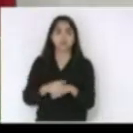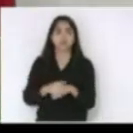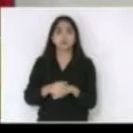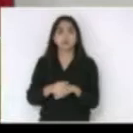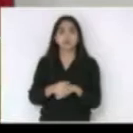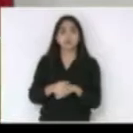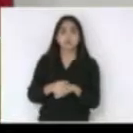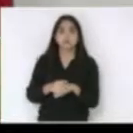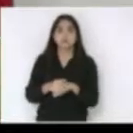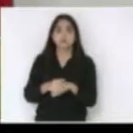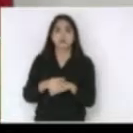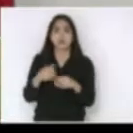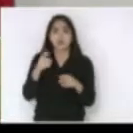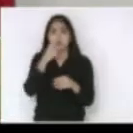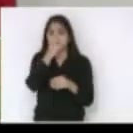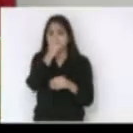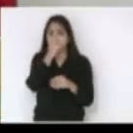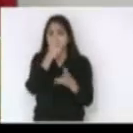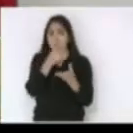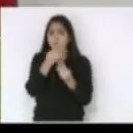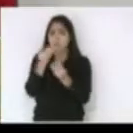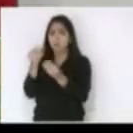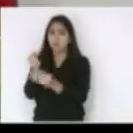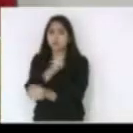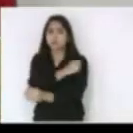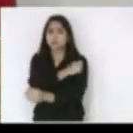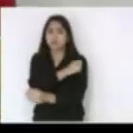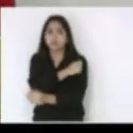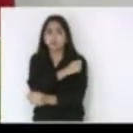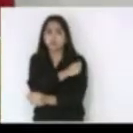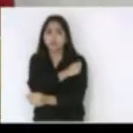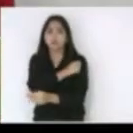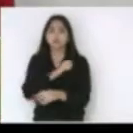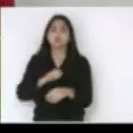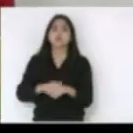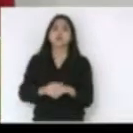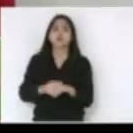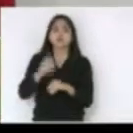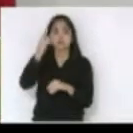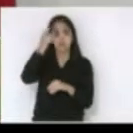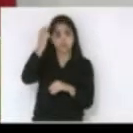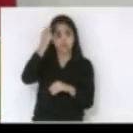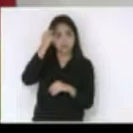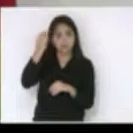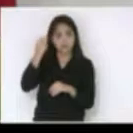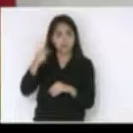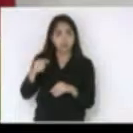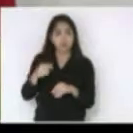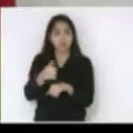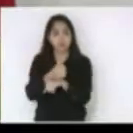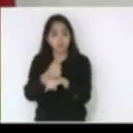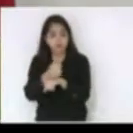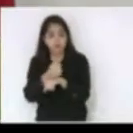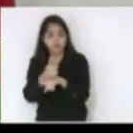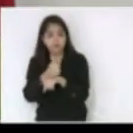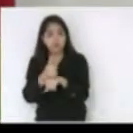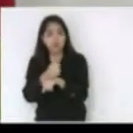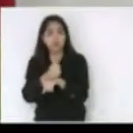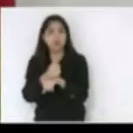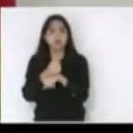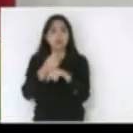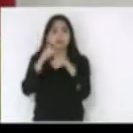lotado por alunos acadêmicos profissionais da saúde como enfermeiros